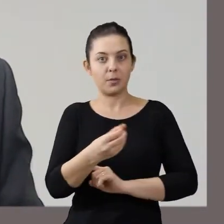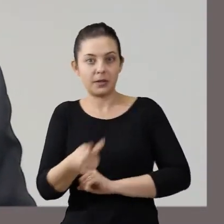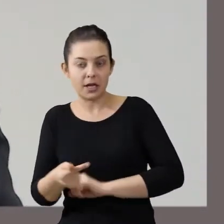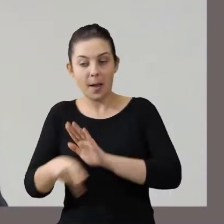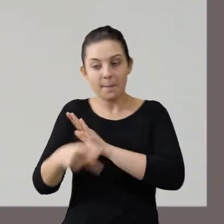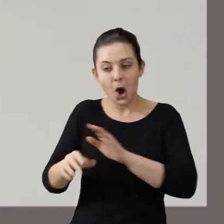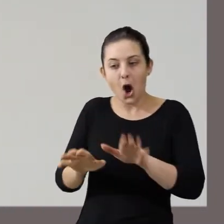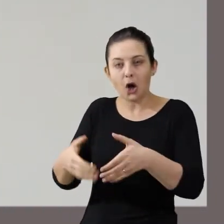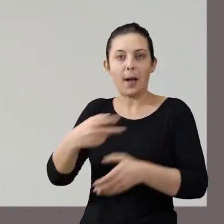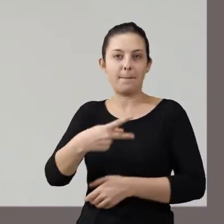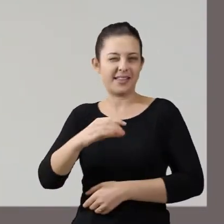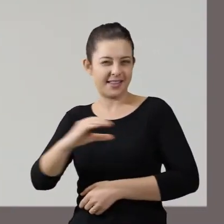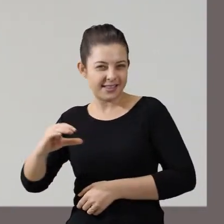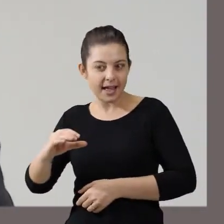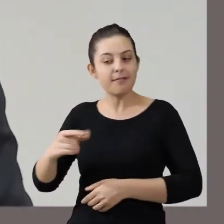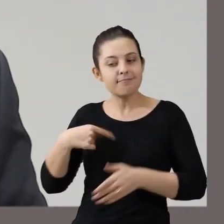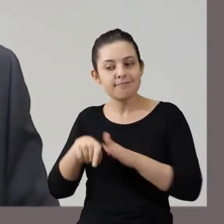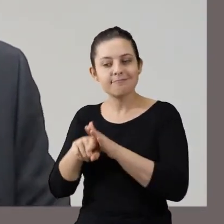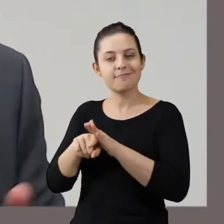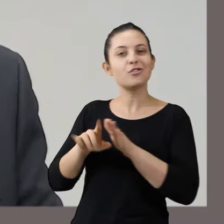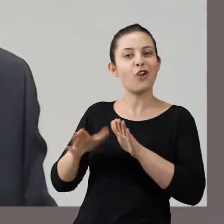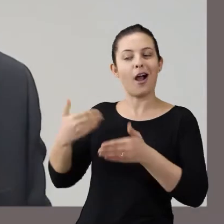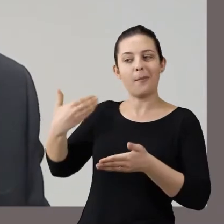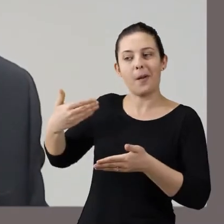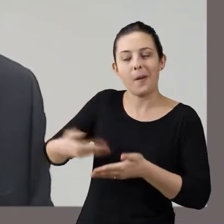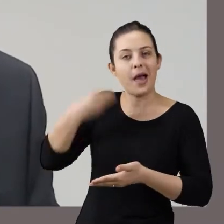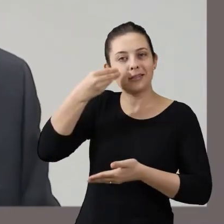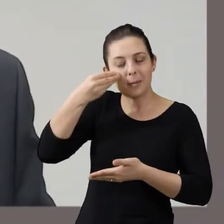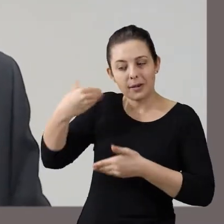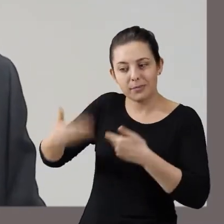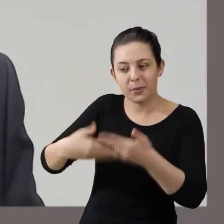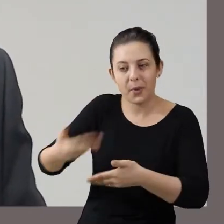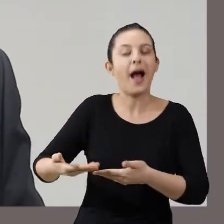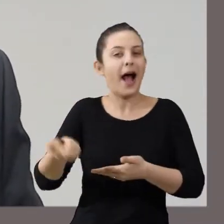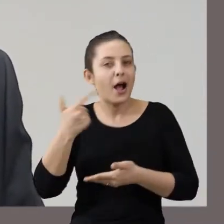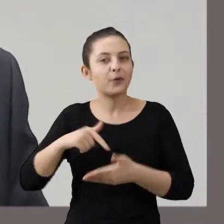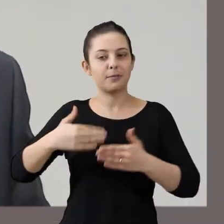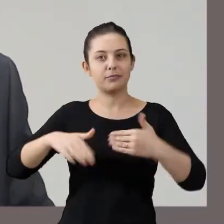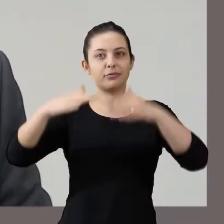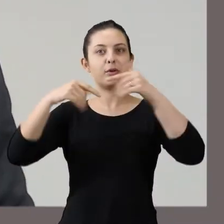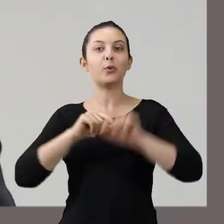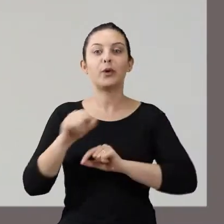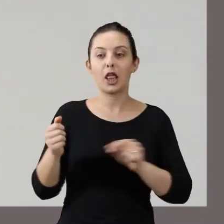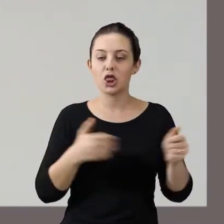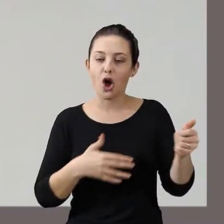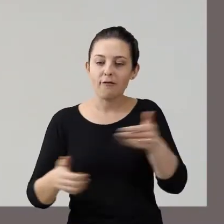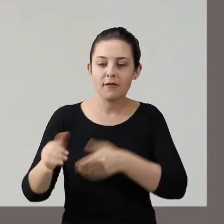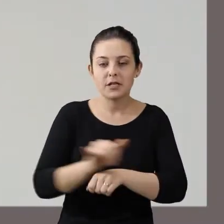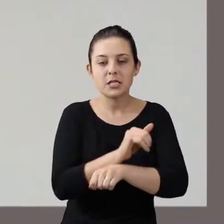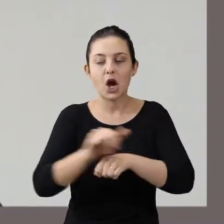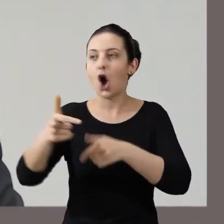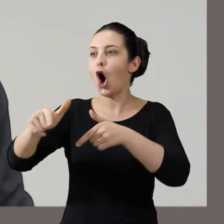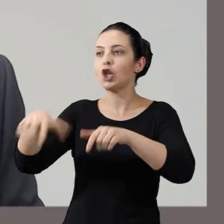organização criminosa do PCC, a época. Então, os frutos desse trabalho, que ganharam grande publicidade, trouxeram novos demandantes, outros